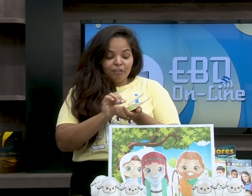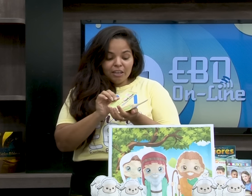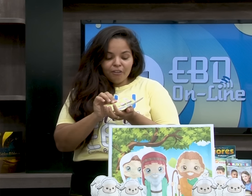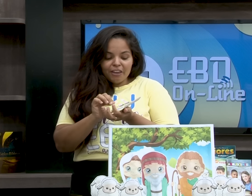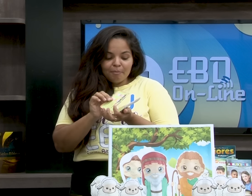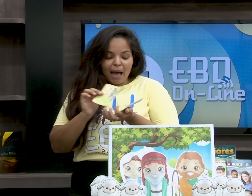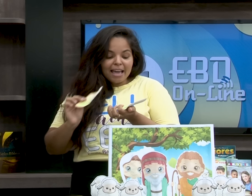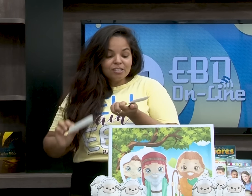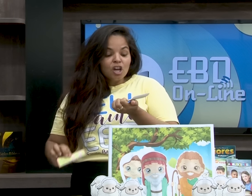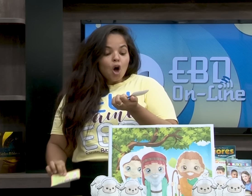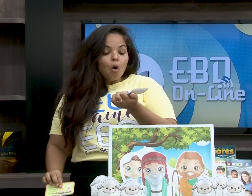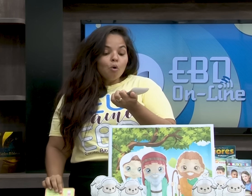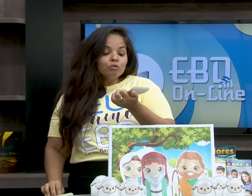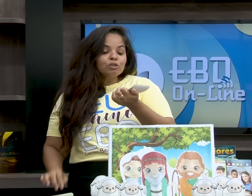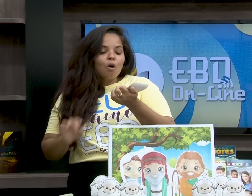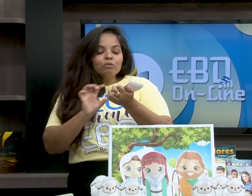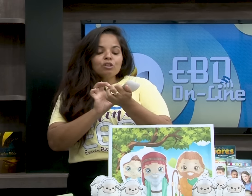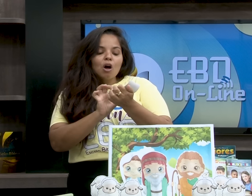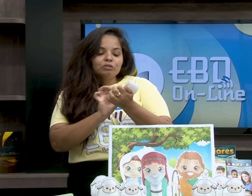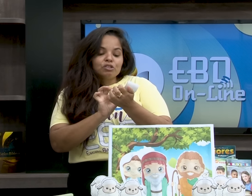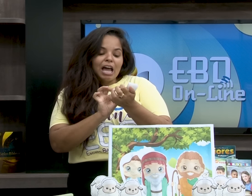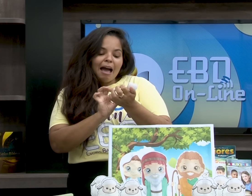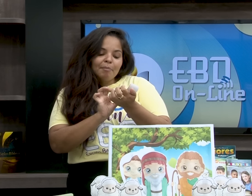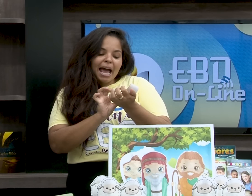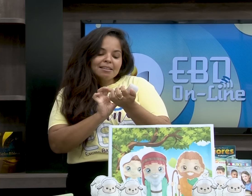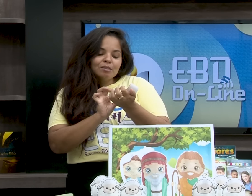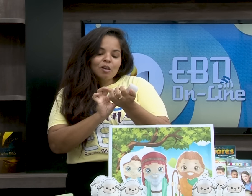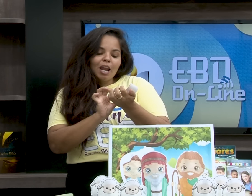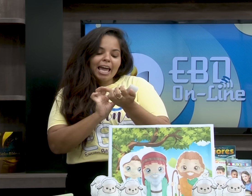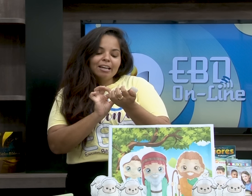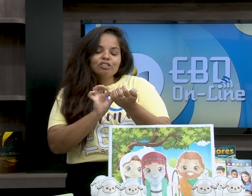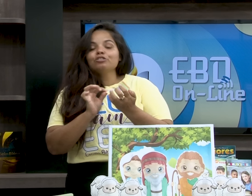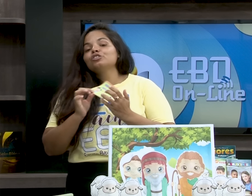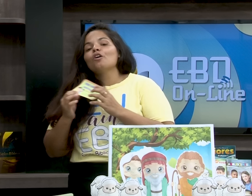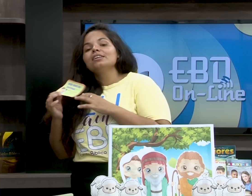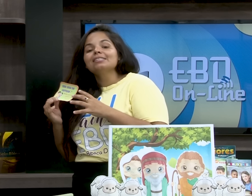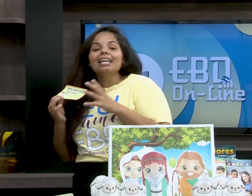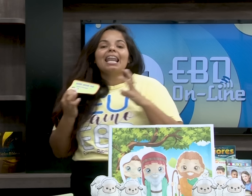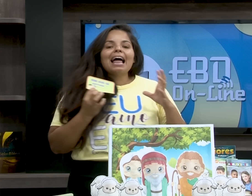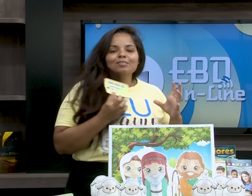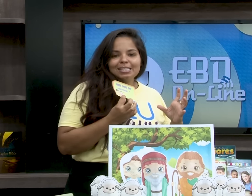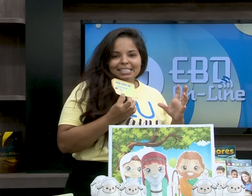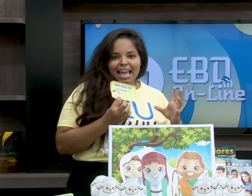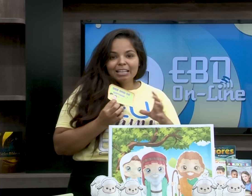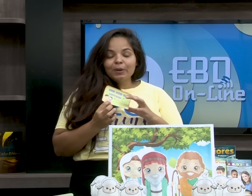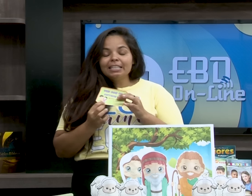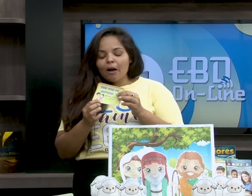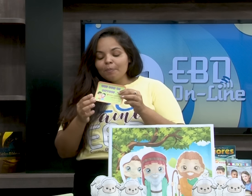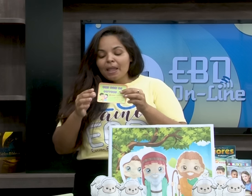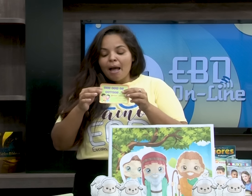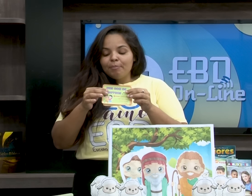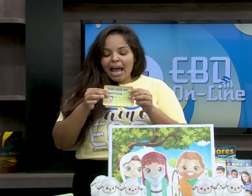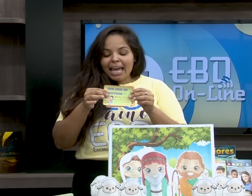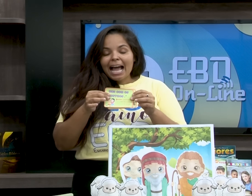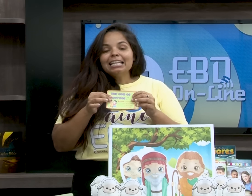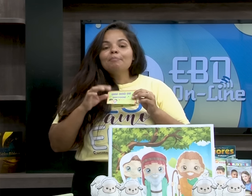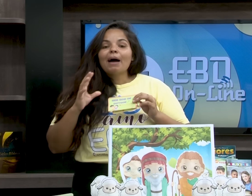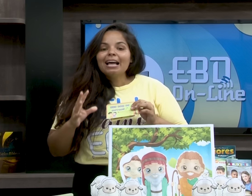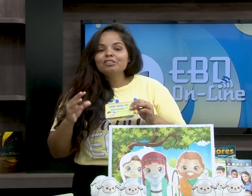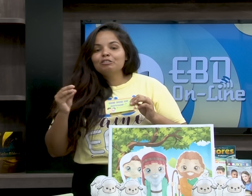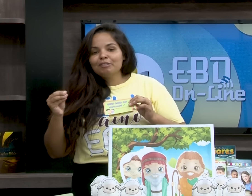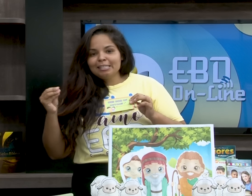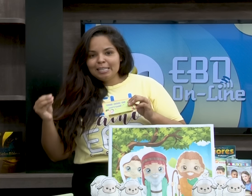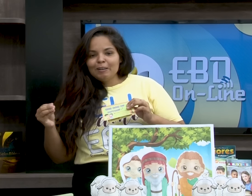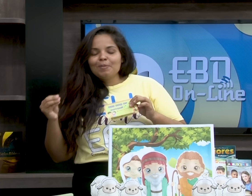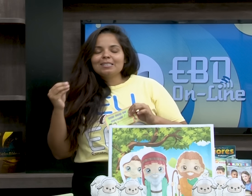frente. Vivam em paz uns com os outros. Abraça os colegas dos dois lados, tá certo? Então, pra cada